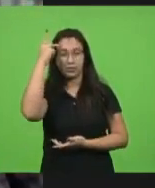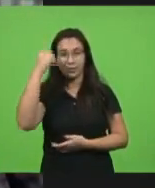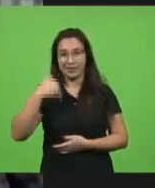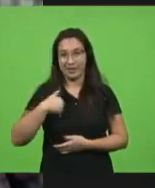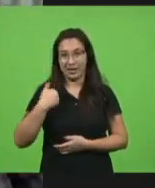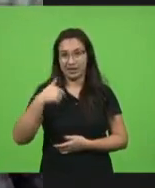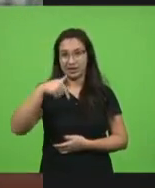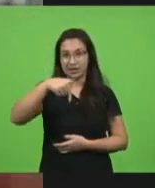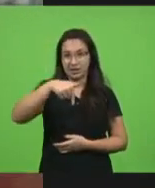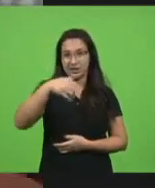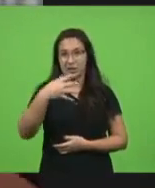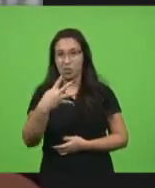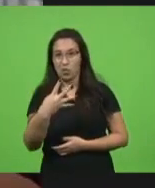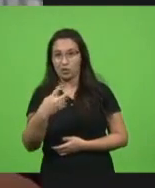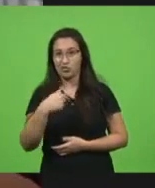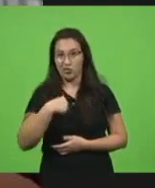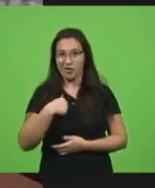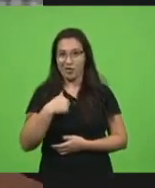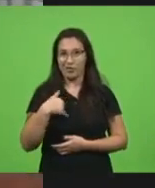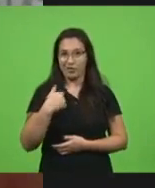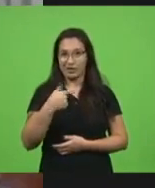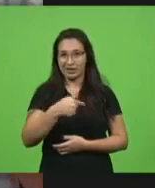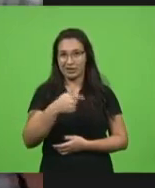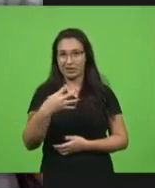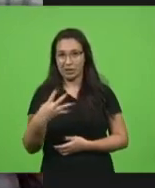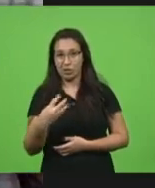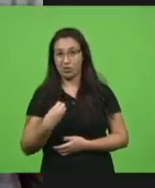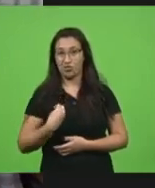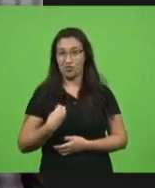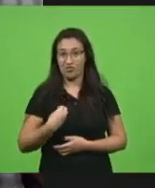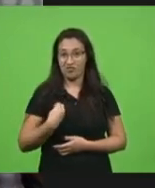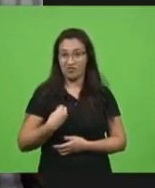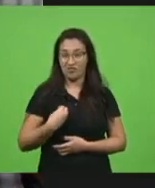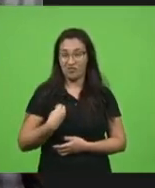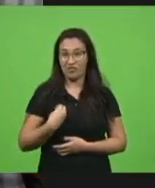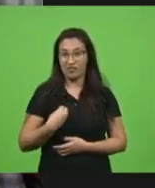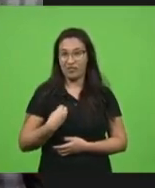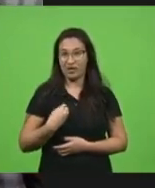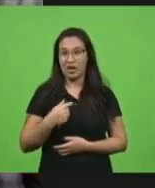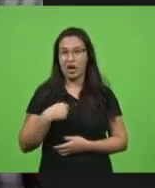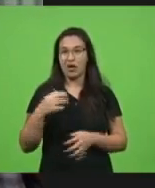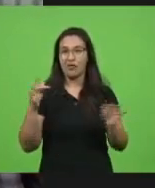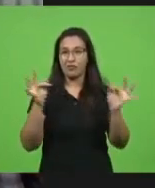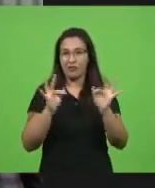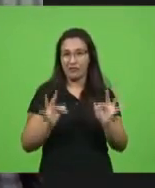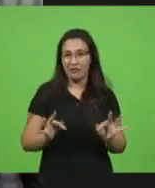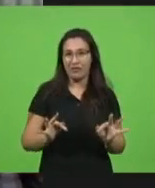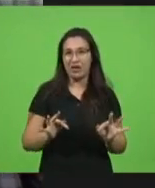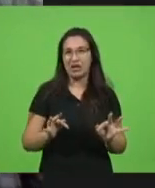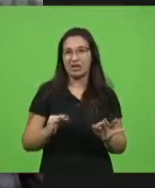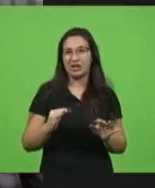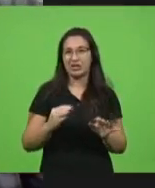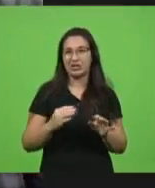e viveu, tive a felicidade de viver o século passado, né,